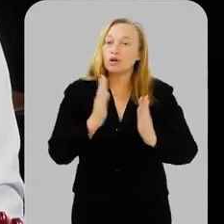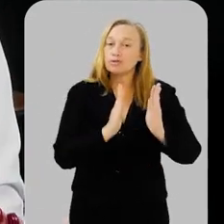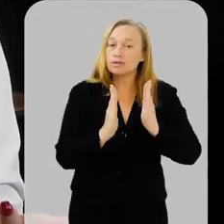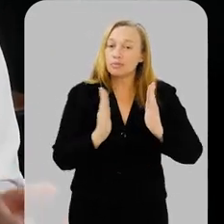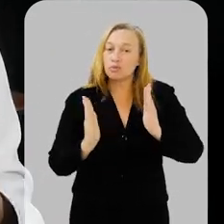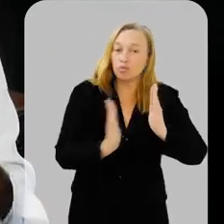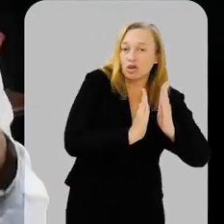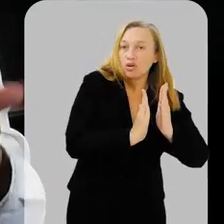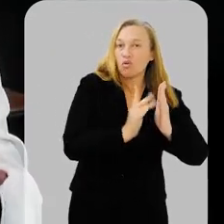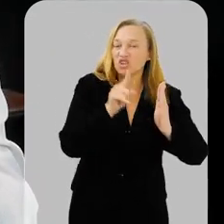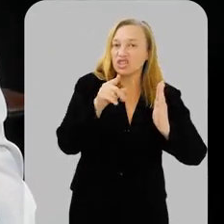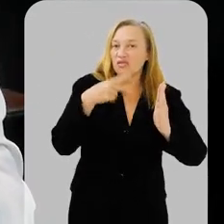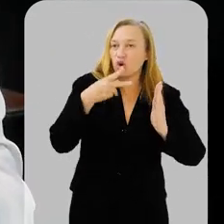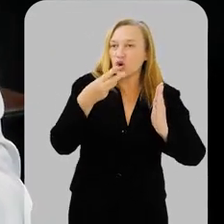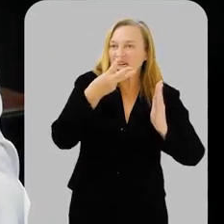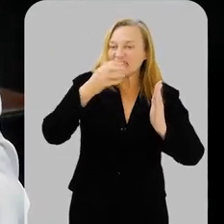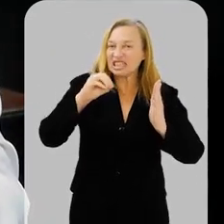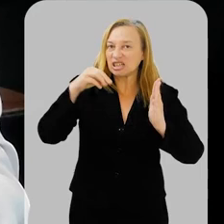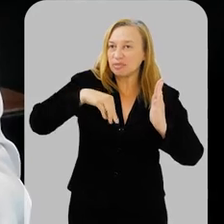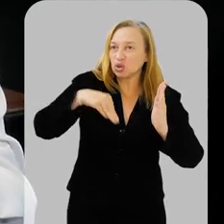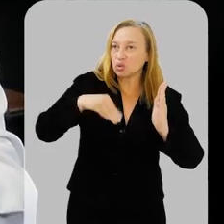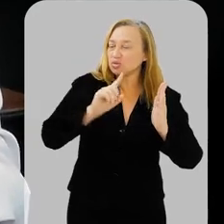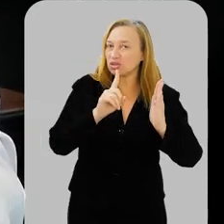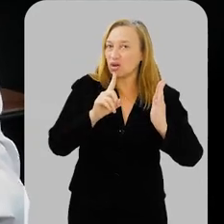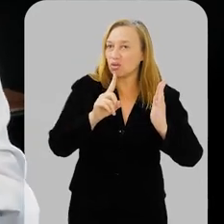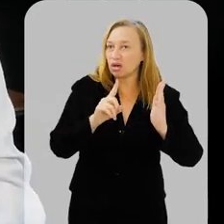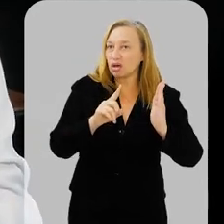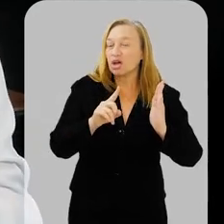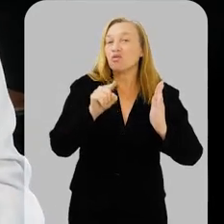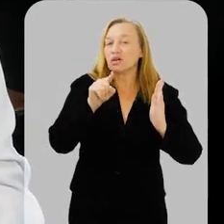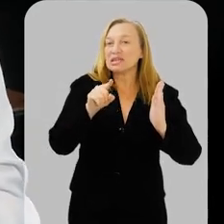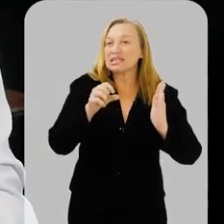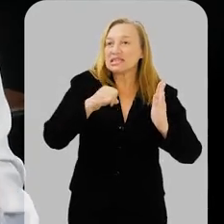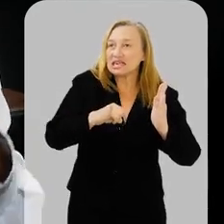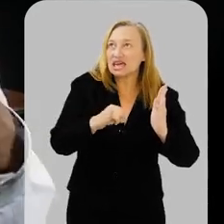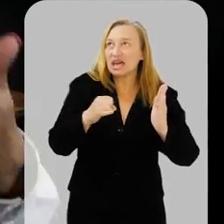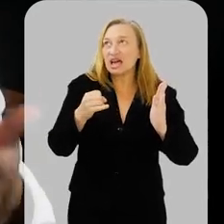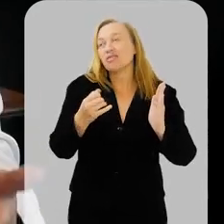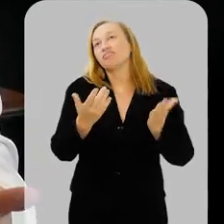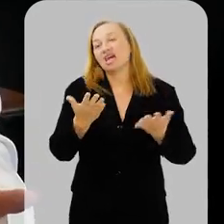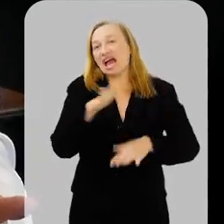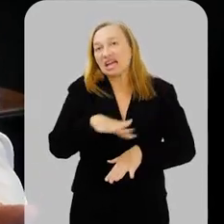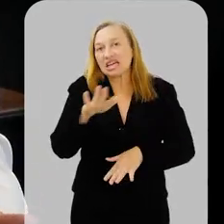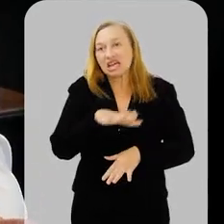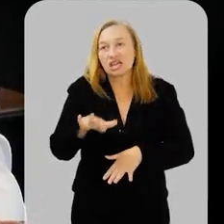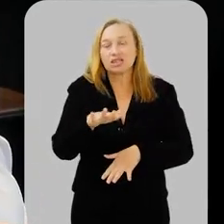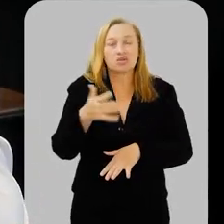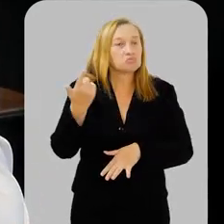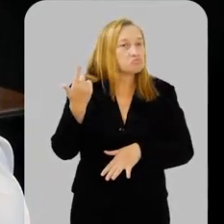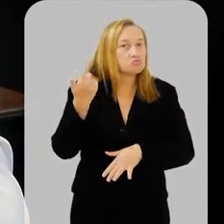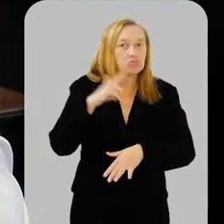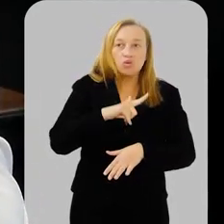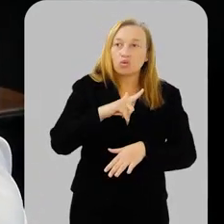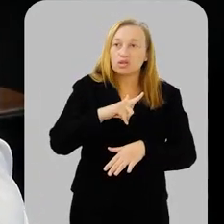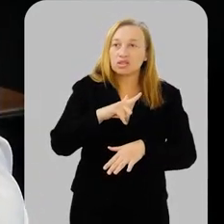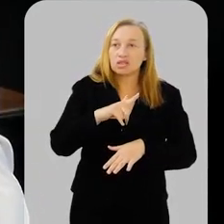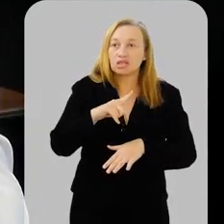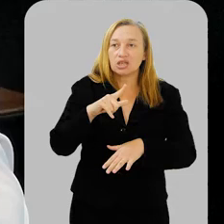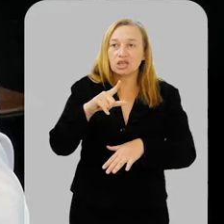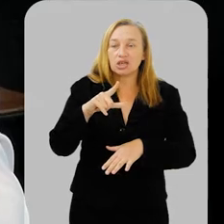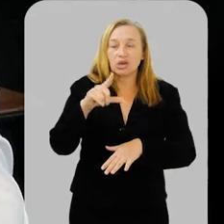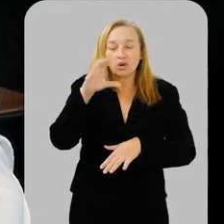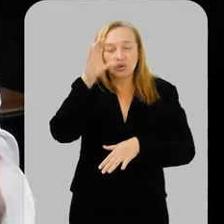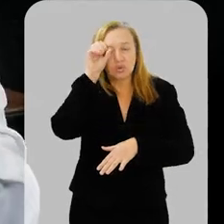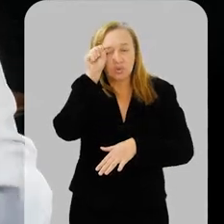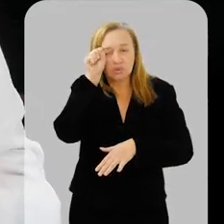tempo menor, você falou que meia hora não funciona, mas um tempo menor, se a criança não atingiu essa fase rei do sono,